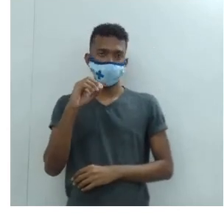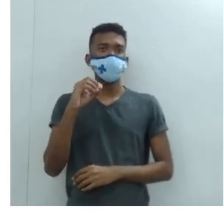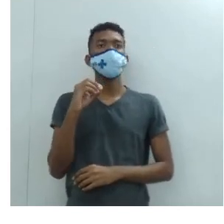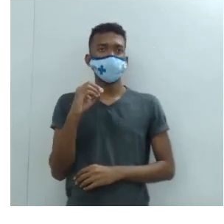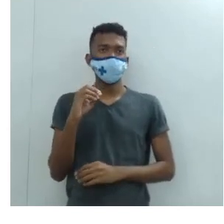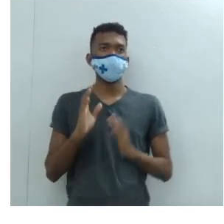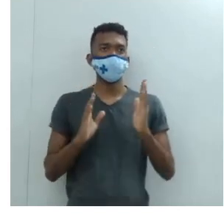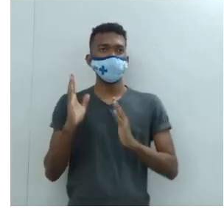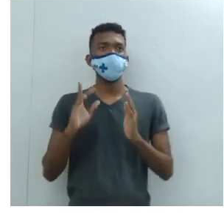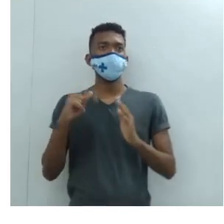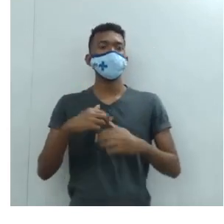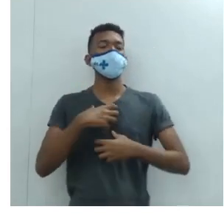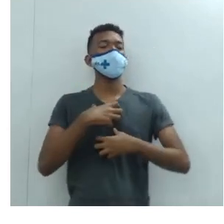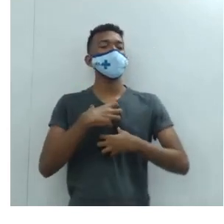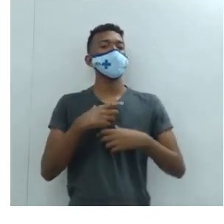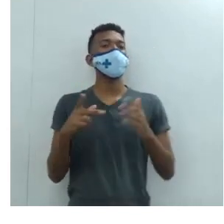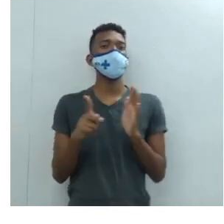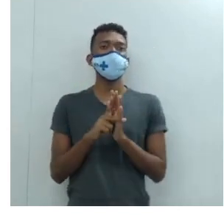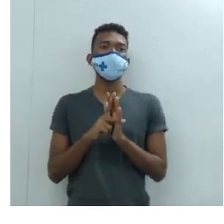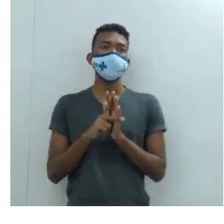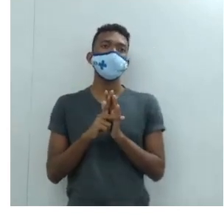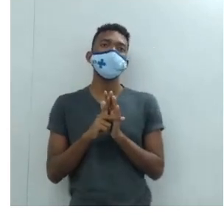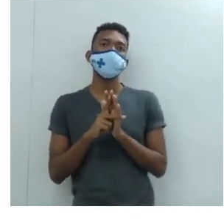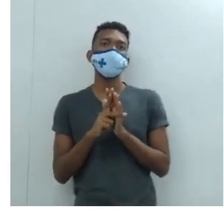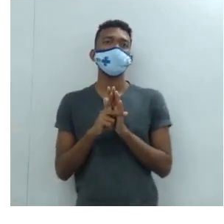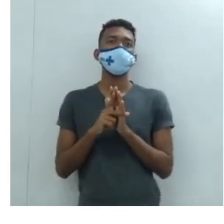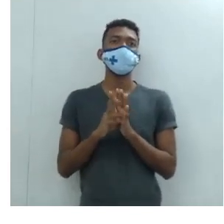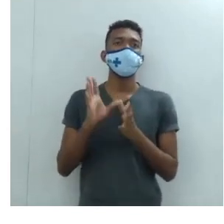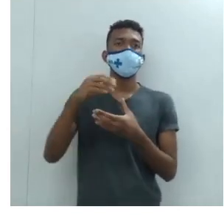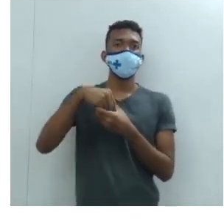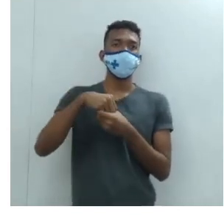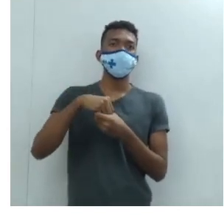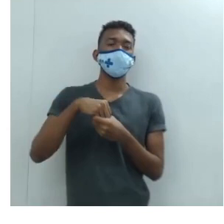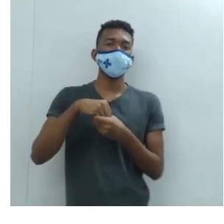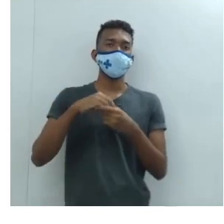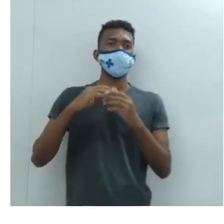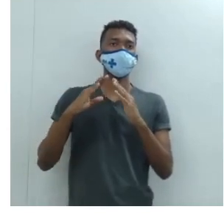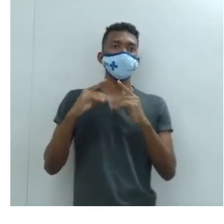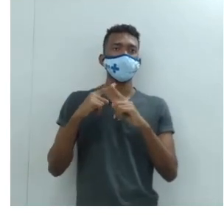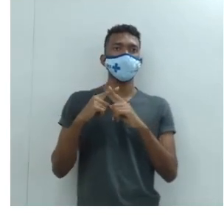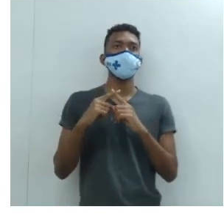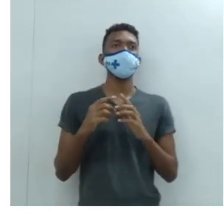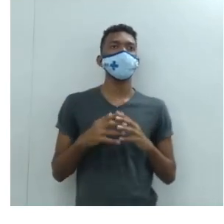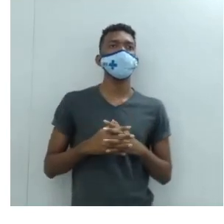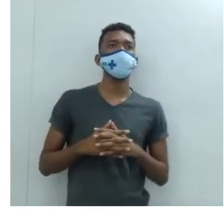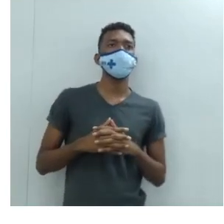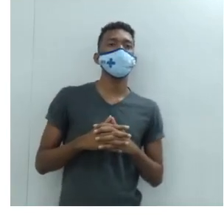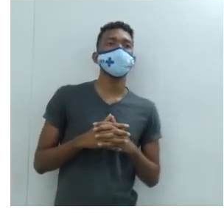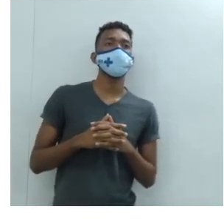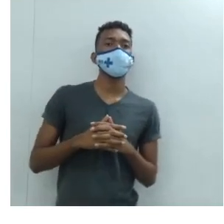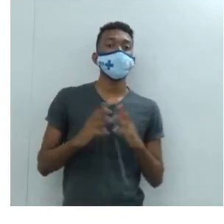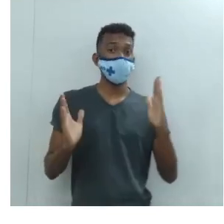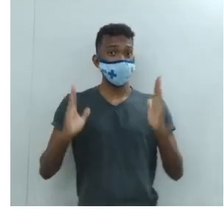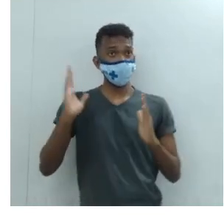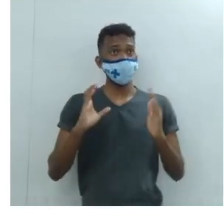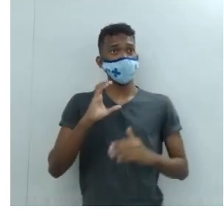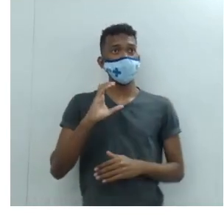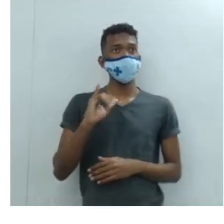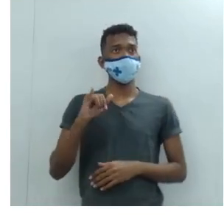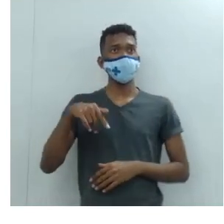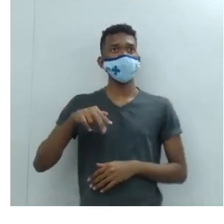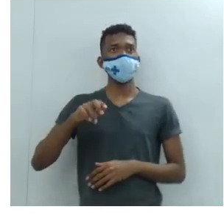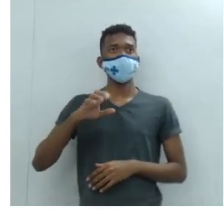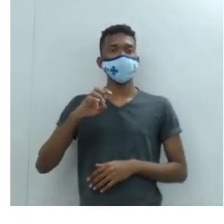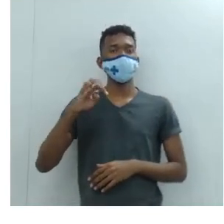que é um estilo da Igreja Católica. Então, nesse cinco essente,